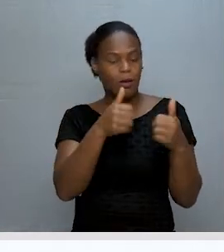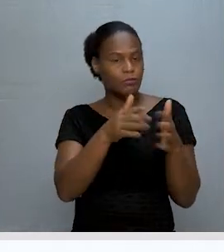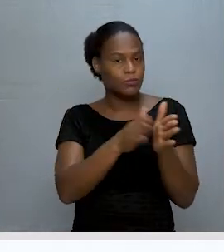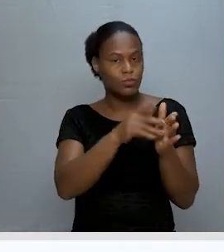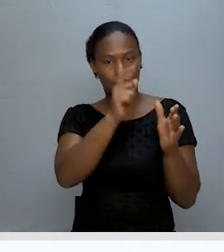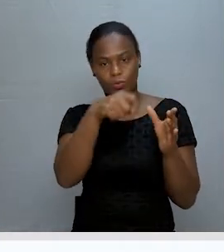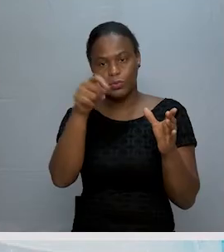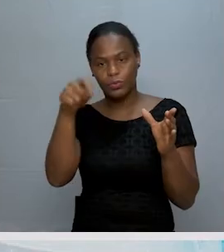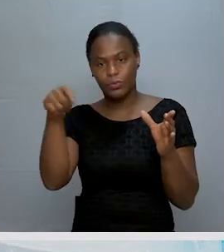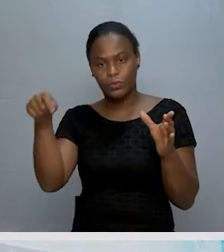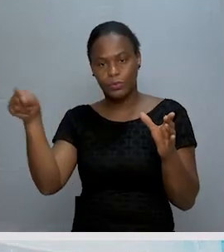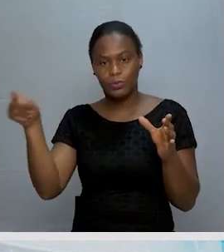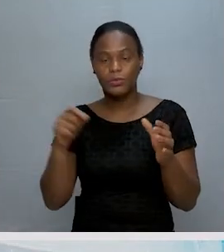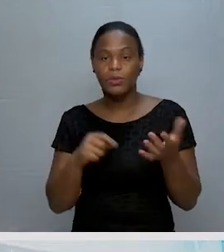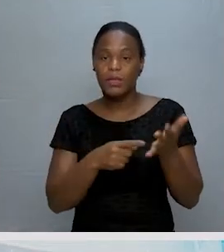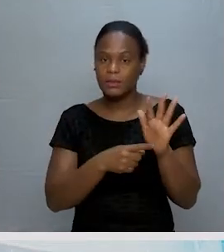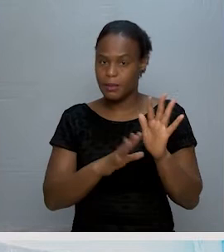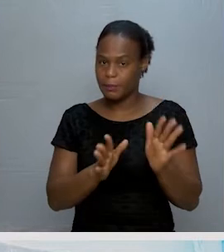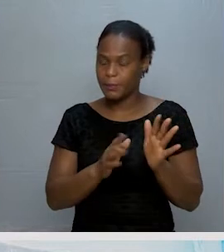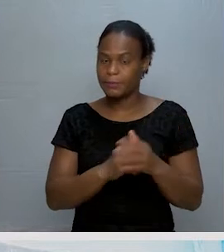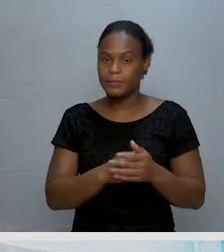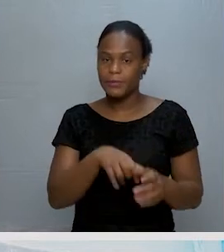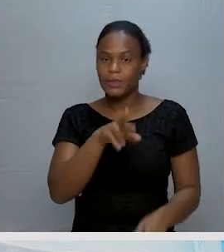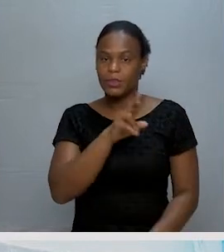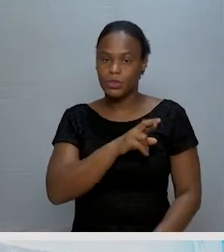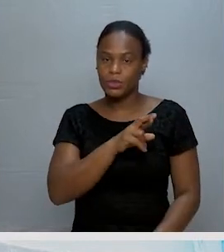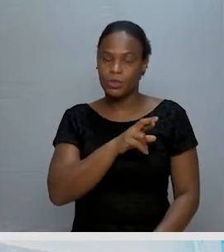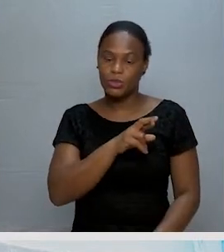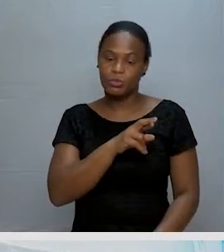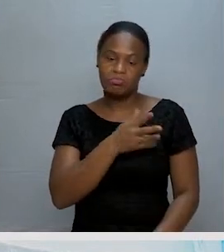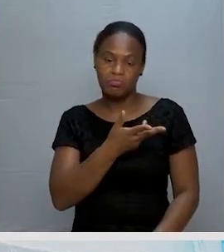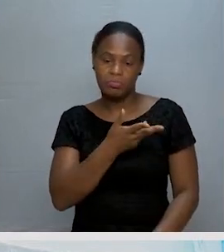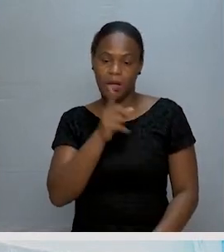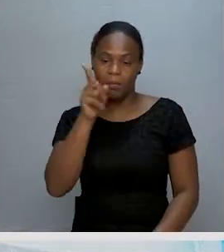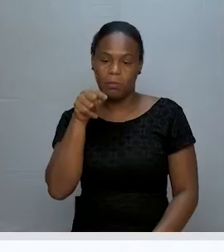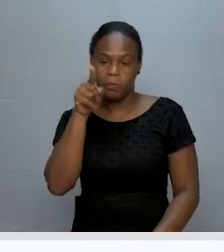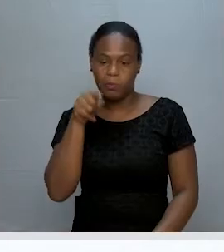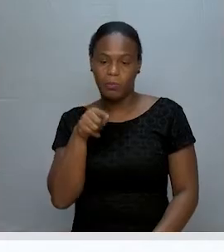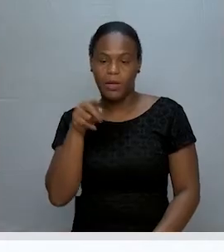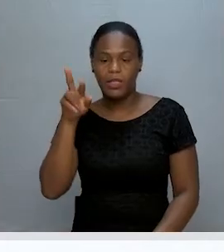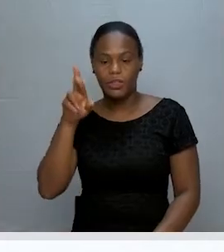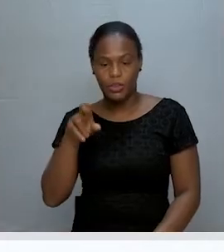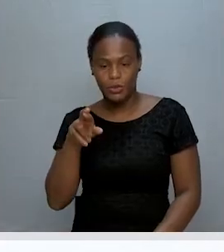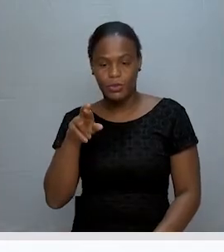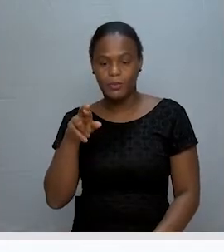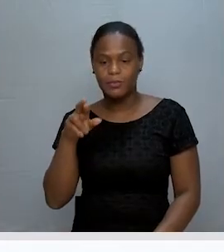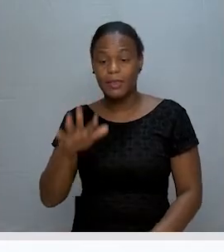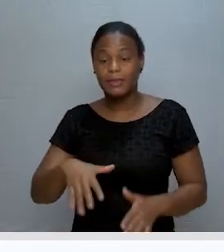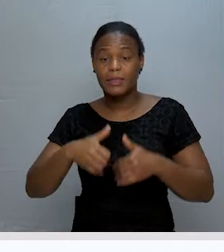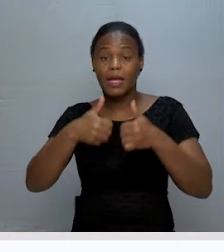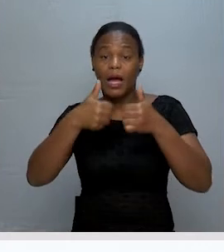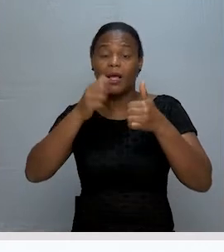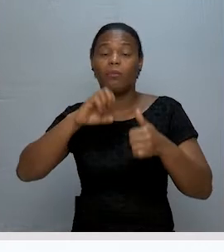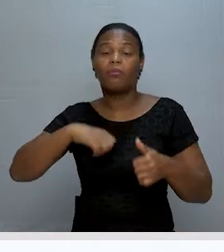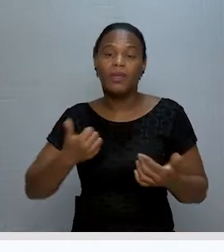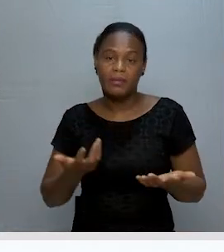isso agora por palavras. Exemplo. X tais que. X é uma cidade de Cabo Verde. Repara que